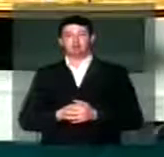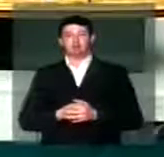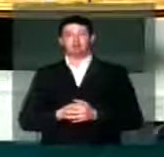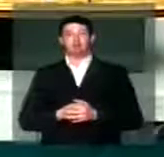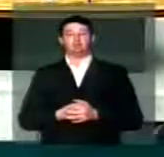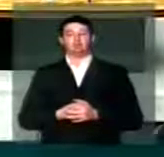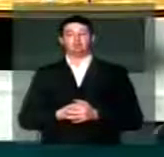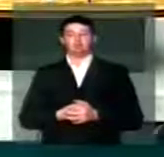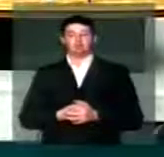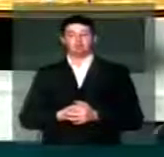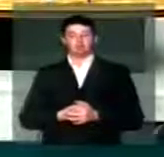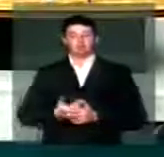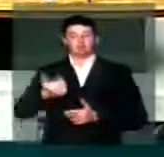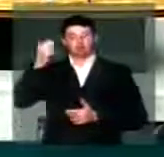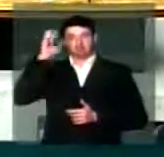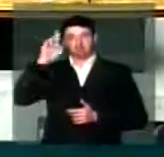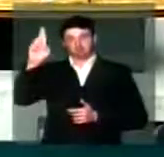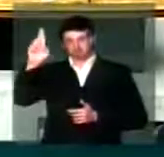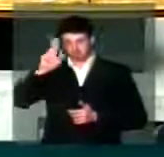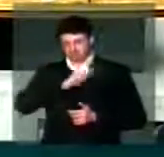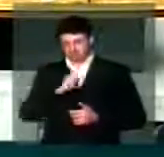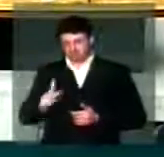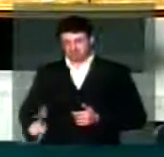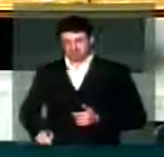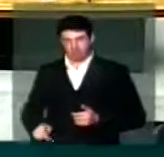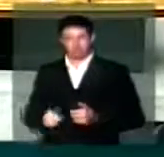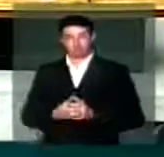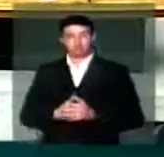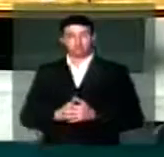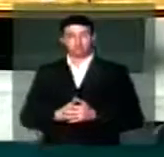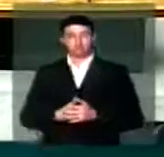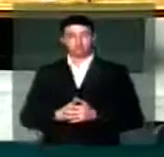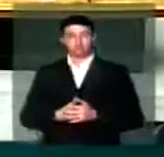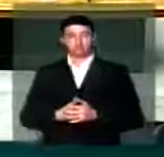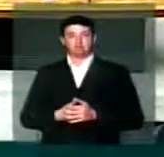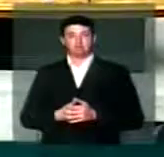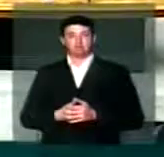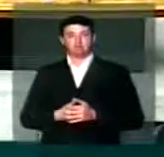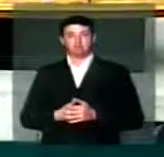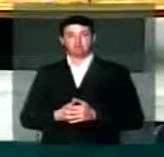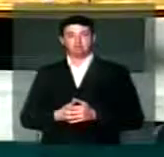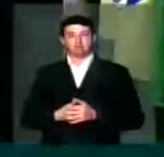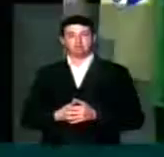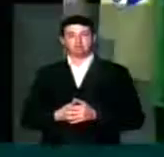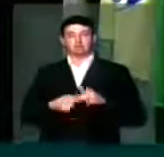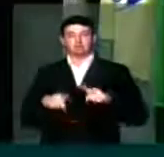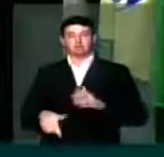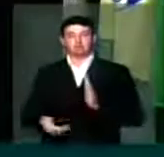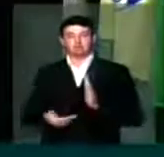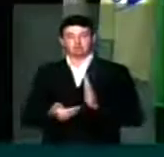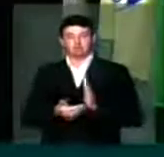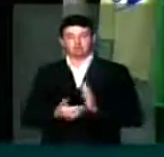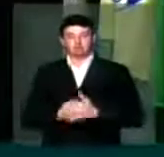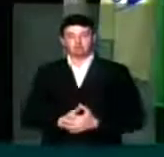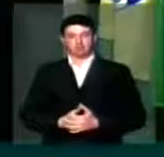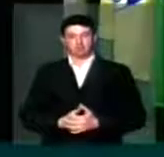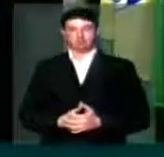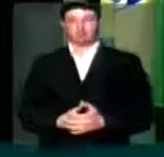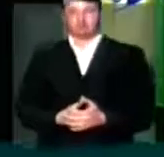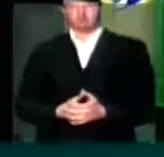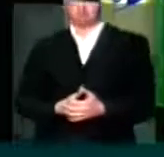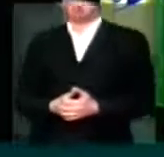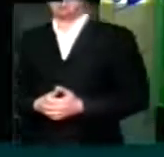Senhor Presidente, senhoras e senhores parlamentares, Senhor existe em curso nesta casa uma